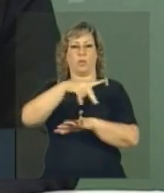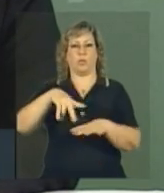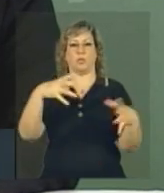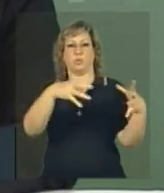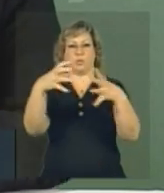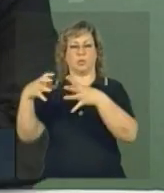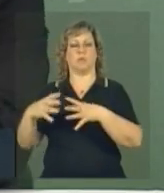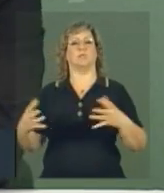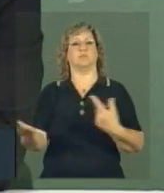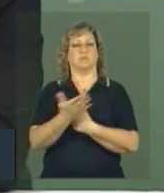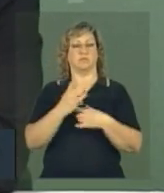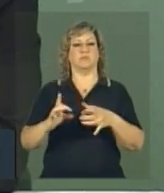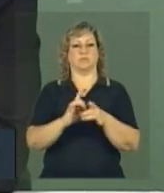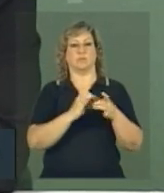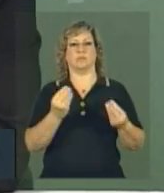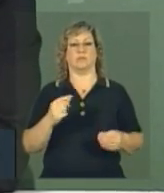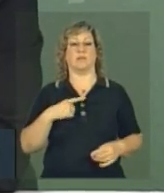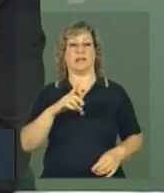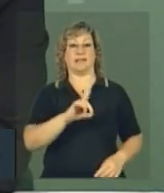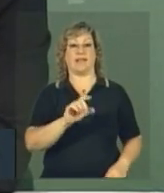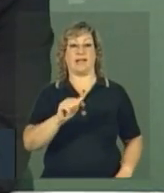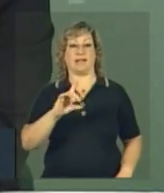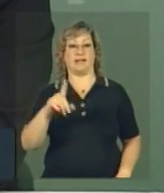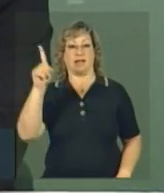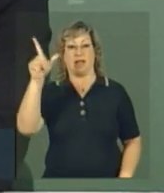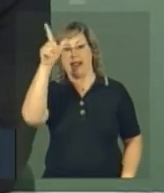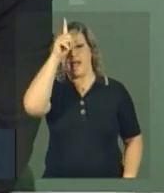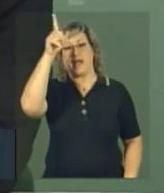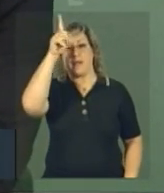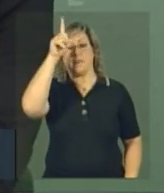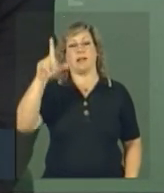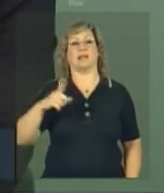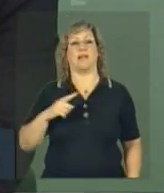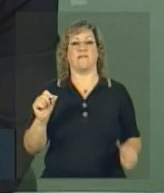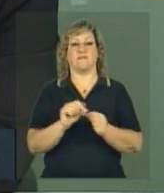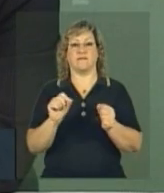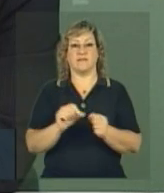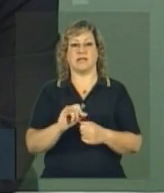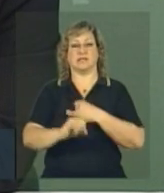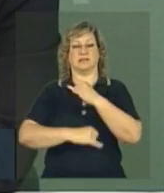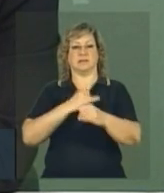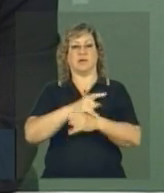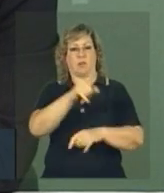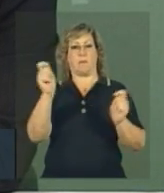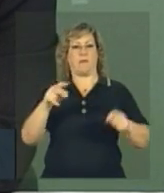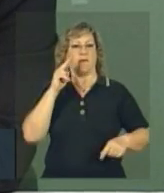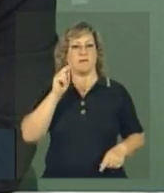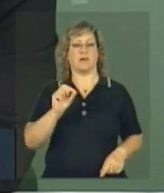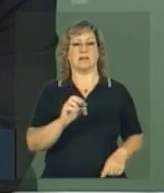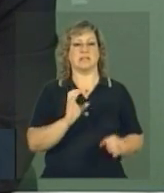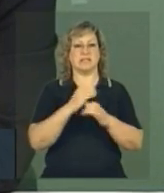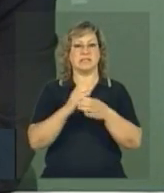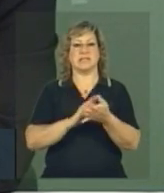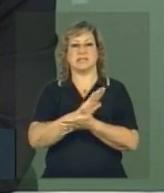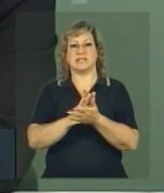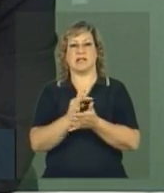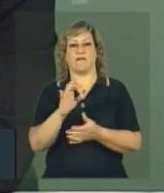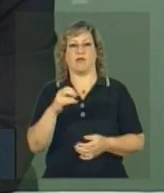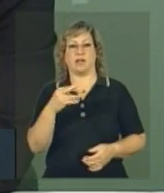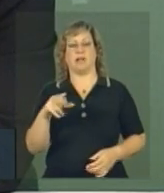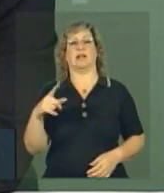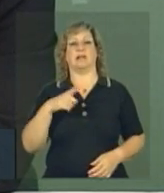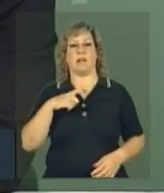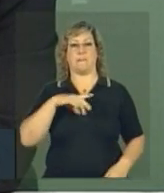apoio no exterior. Por exemplo, o DAD, na Alemanha, criou um portal. Vocês podem entrar lá, Ciência Sem Fronteira, em português,